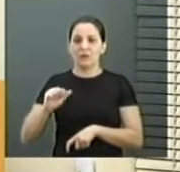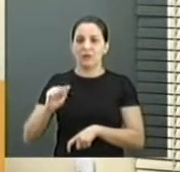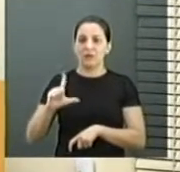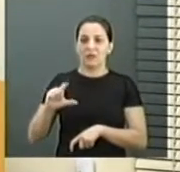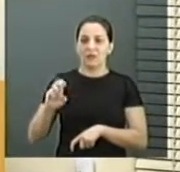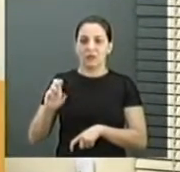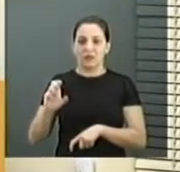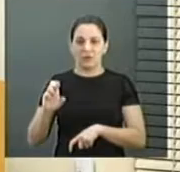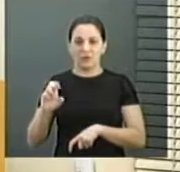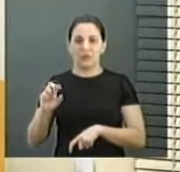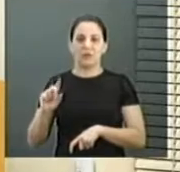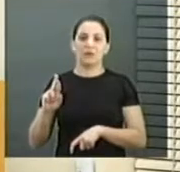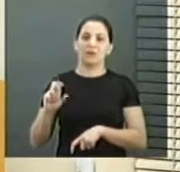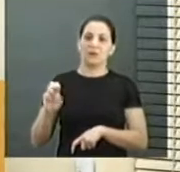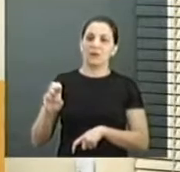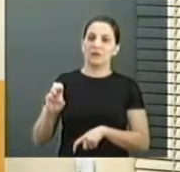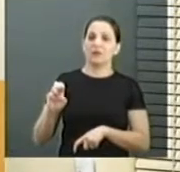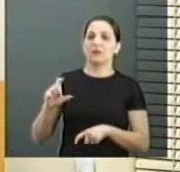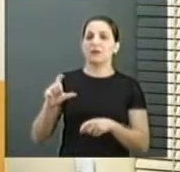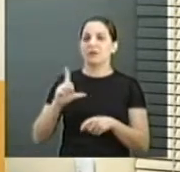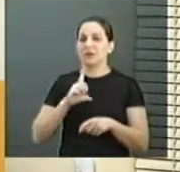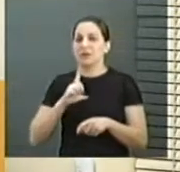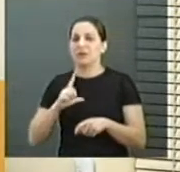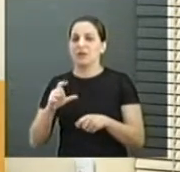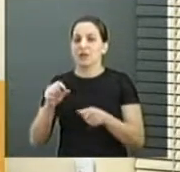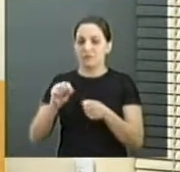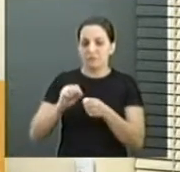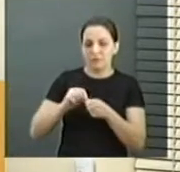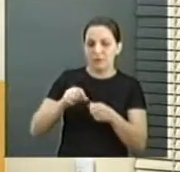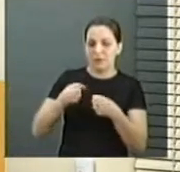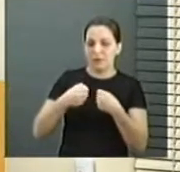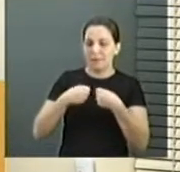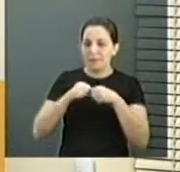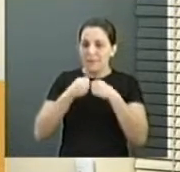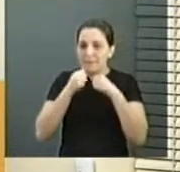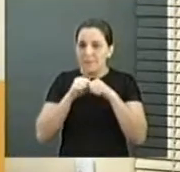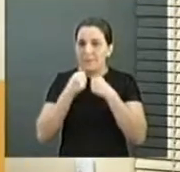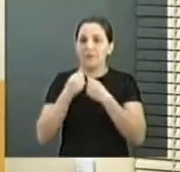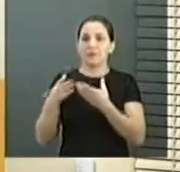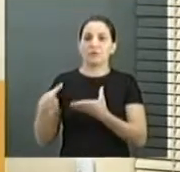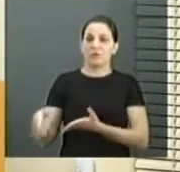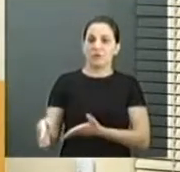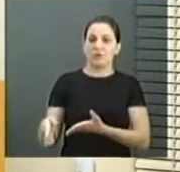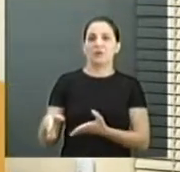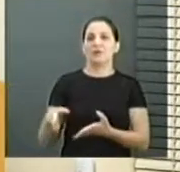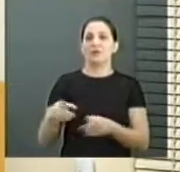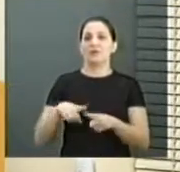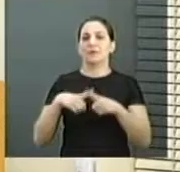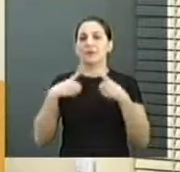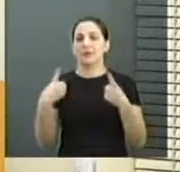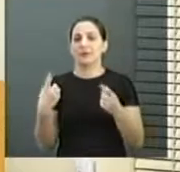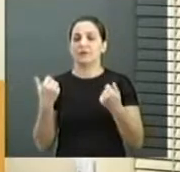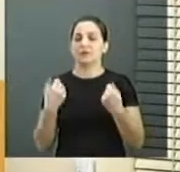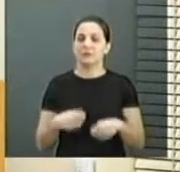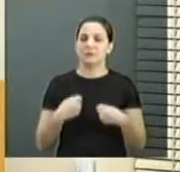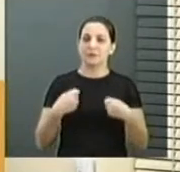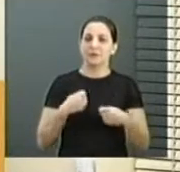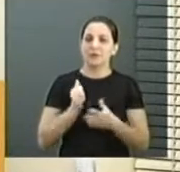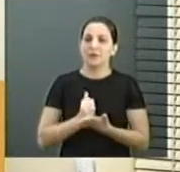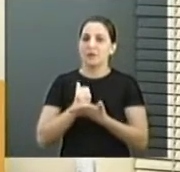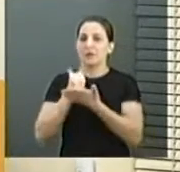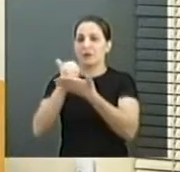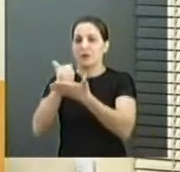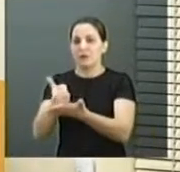a sua padaria no assentamento, tem o espaço para poder comercializar dentro do terminal, mas que carece, obviamente, de